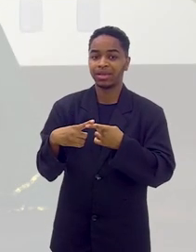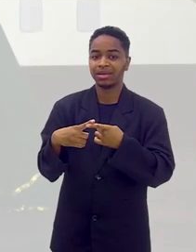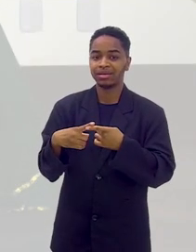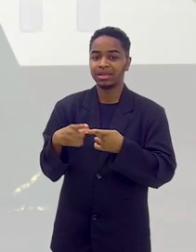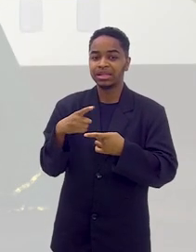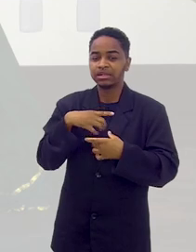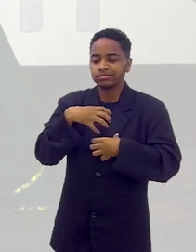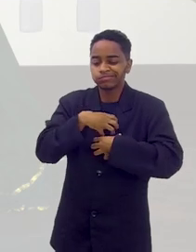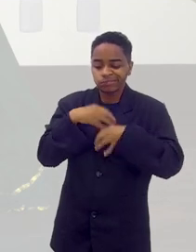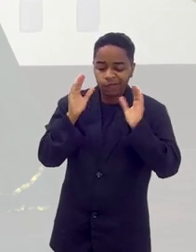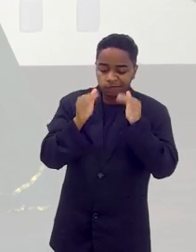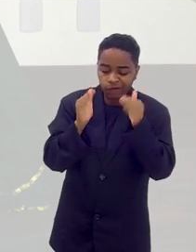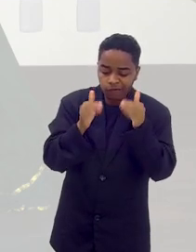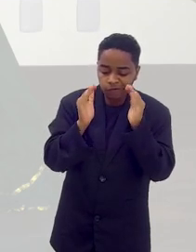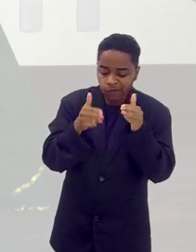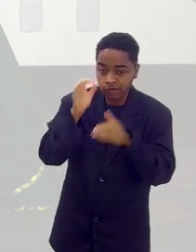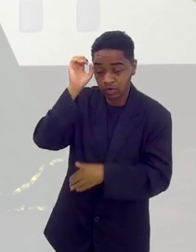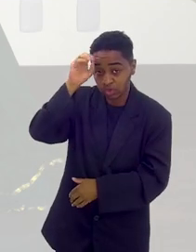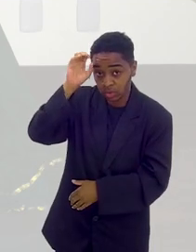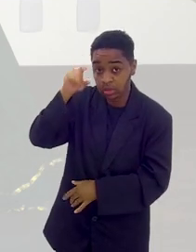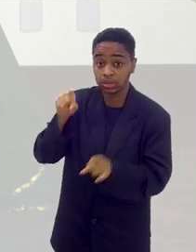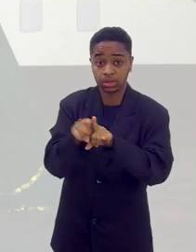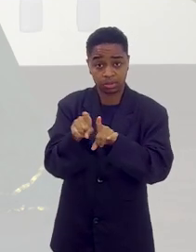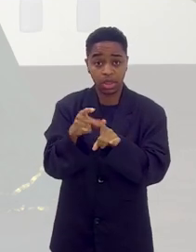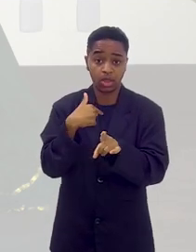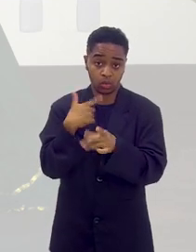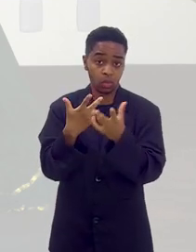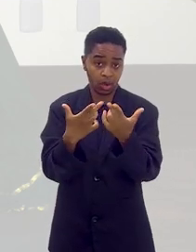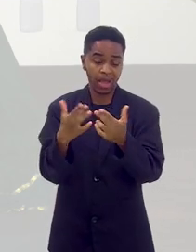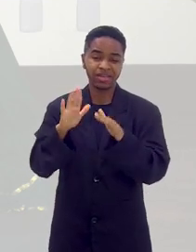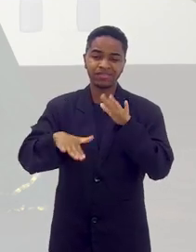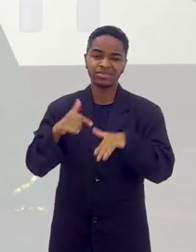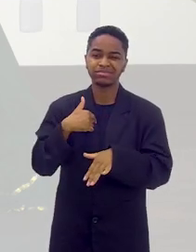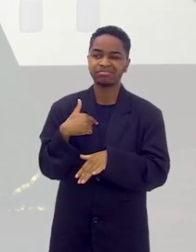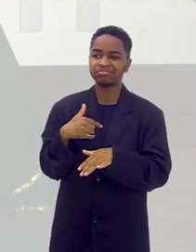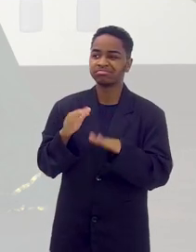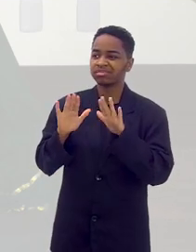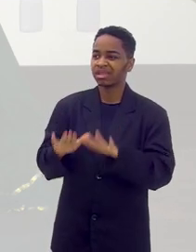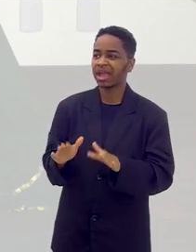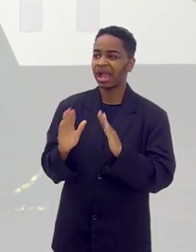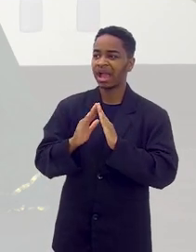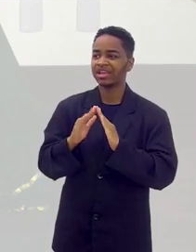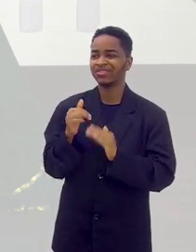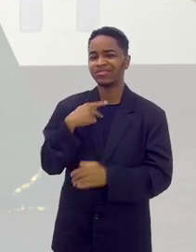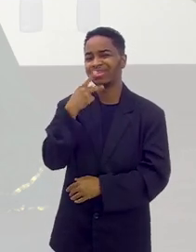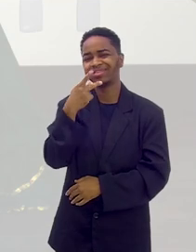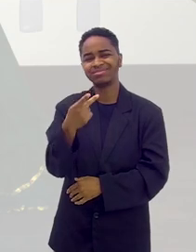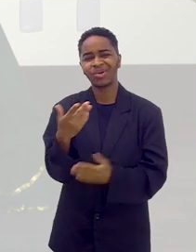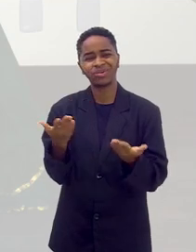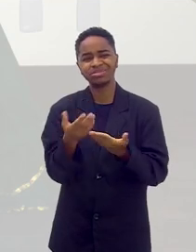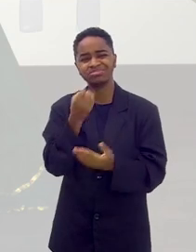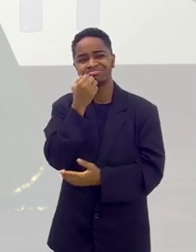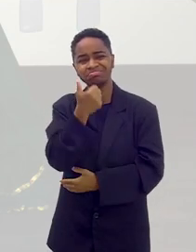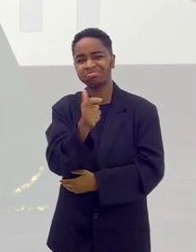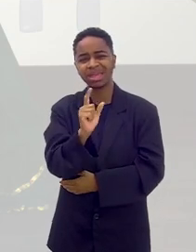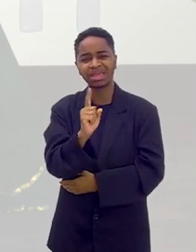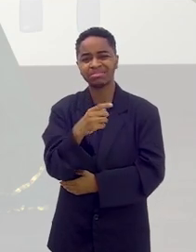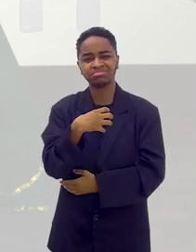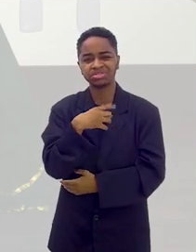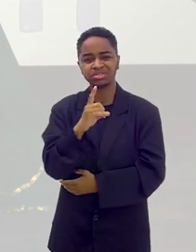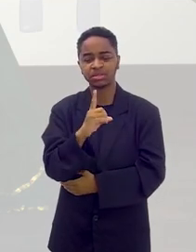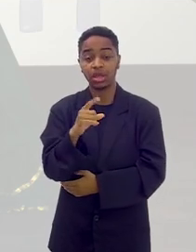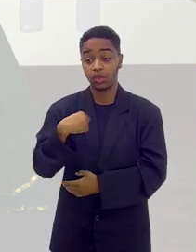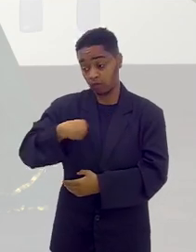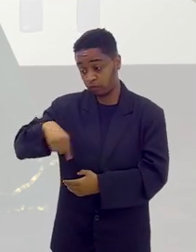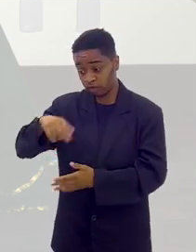daquela sintonia da dor de cabeça, até eu mesmo. Às vezes eu estou em casa. Ai, hoje eu não estou naquele dia. Muito, muito